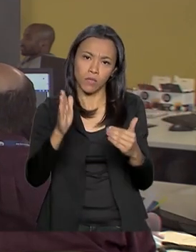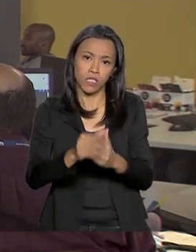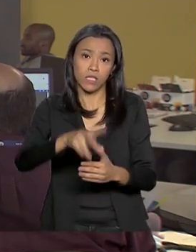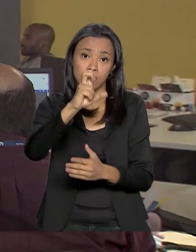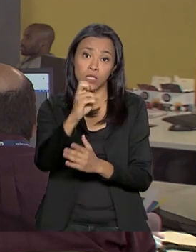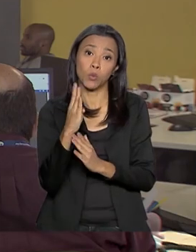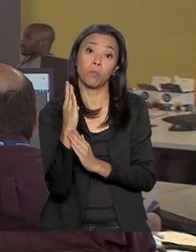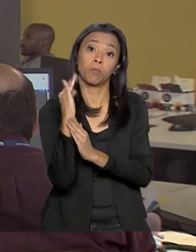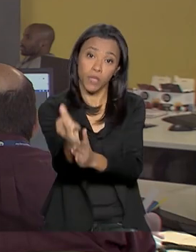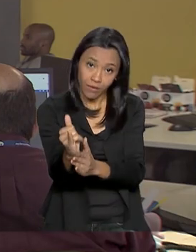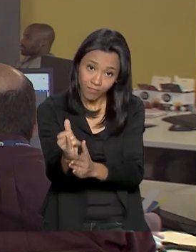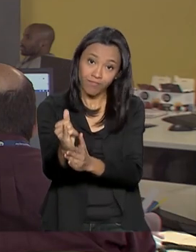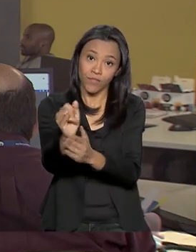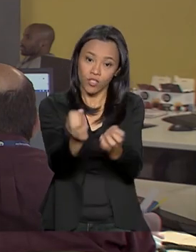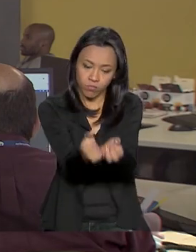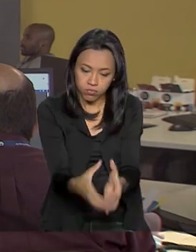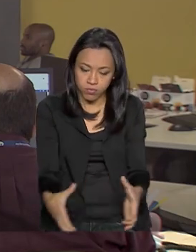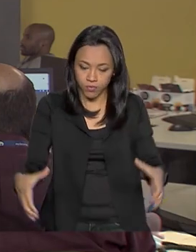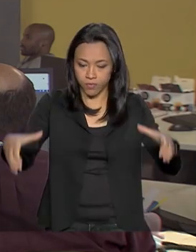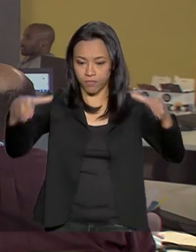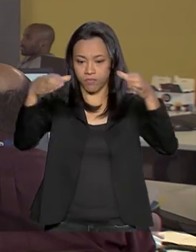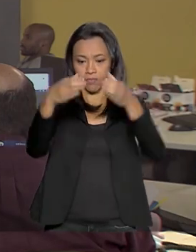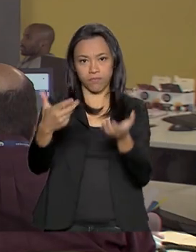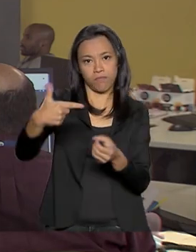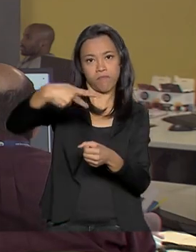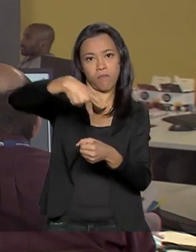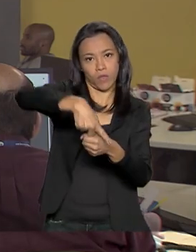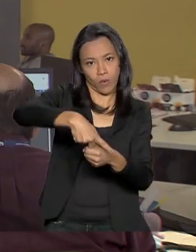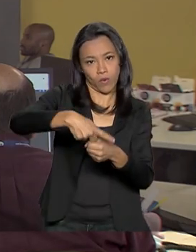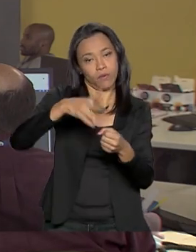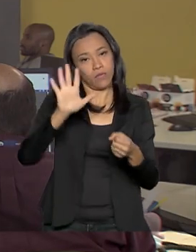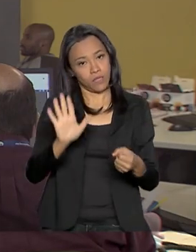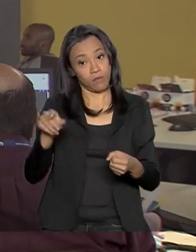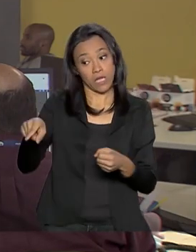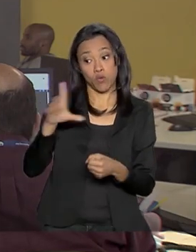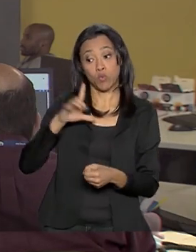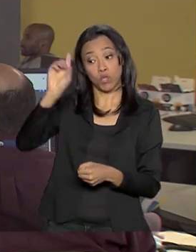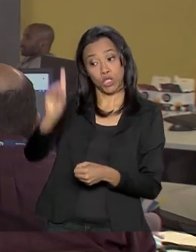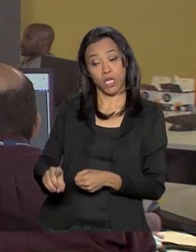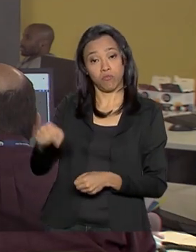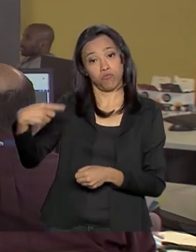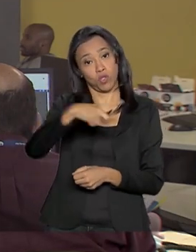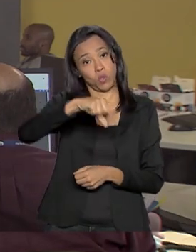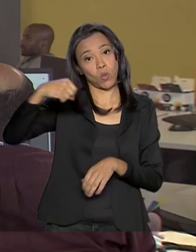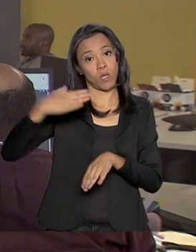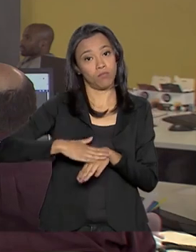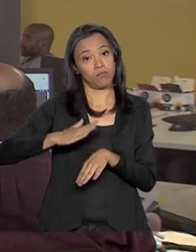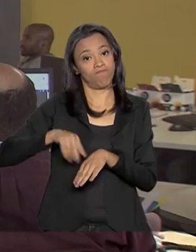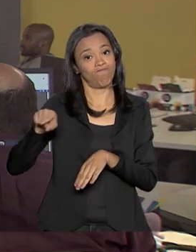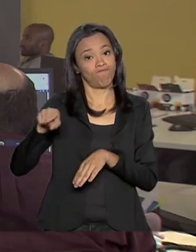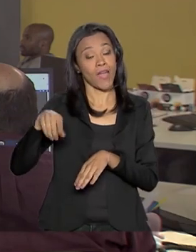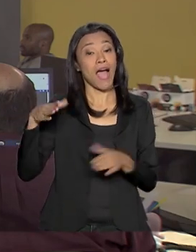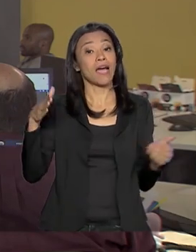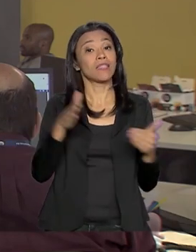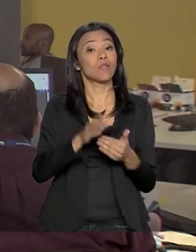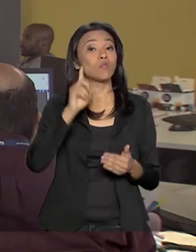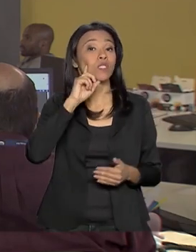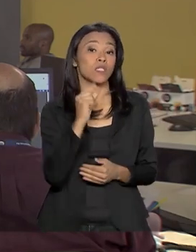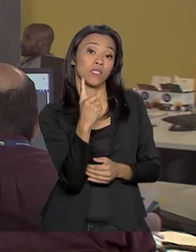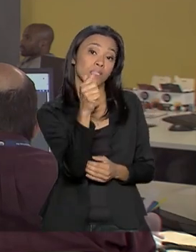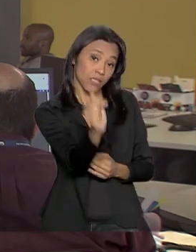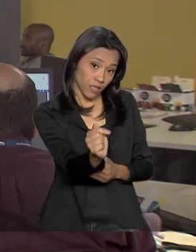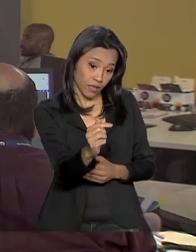petróleo e gás natural. A Petrobras, por sua vez, tem que manifestar o direito de preferência até o dia 17 de maio próximo e dizer